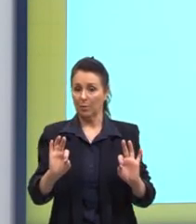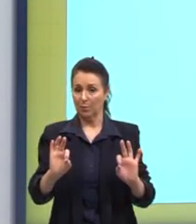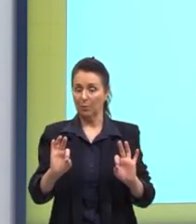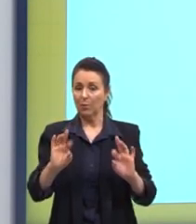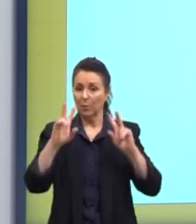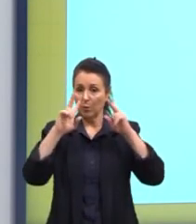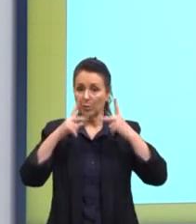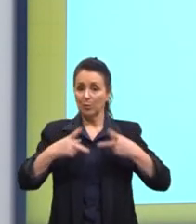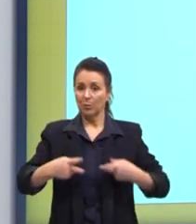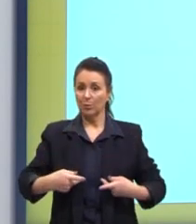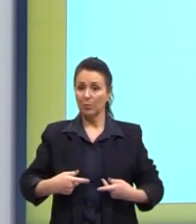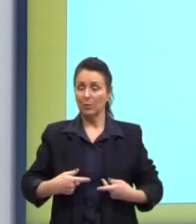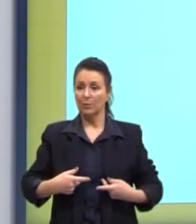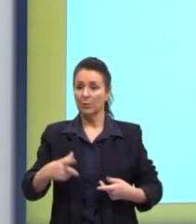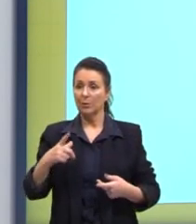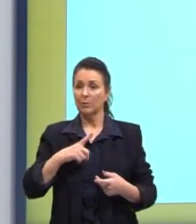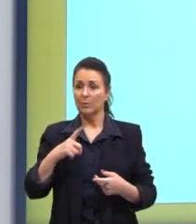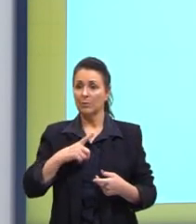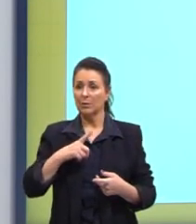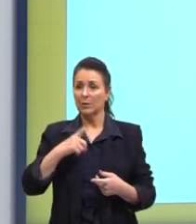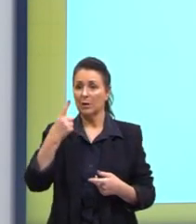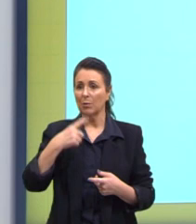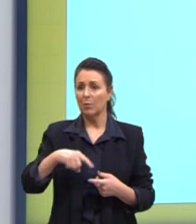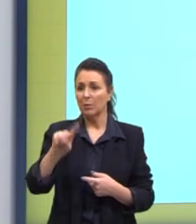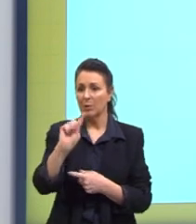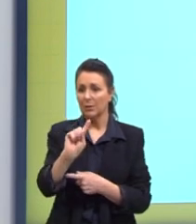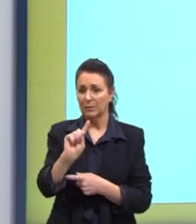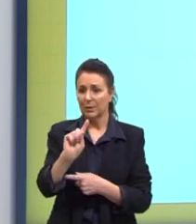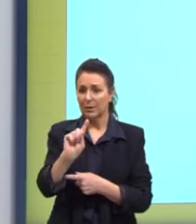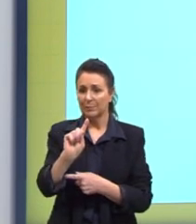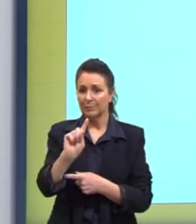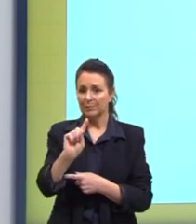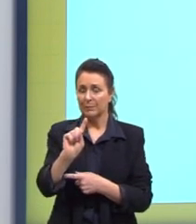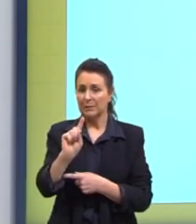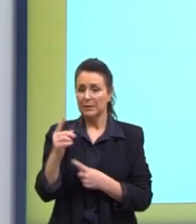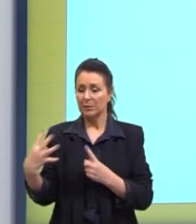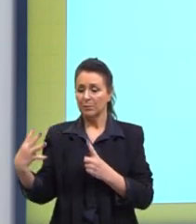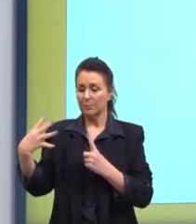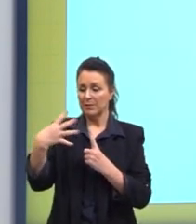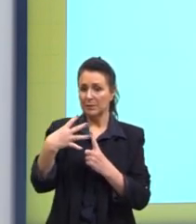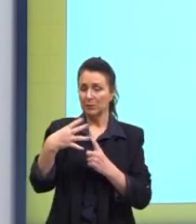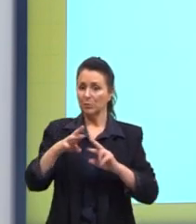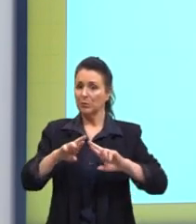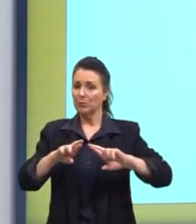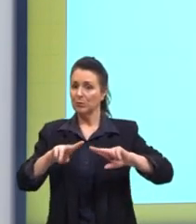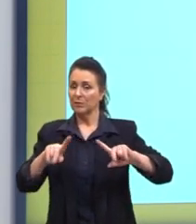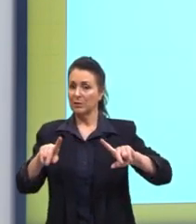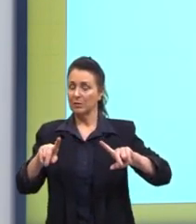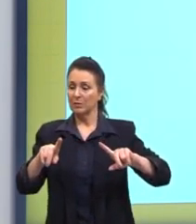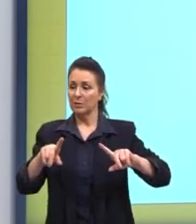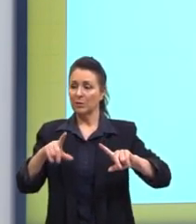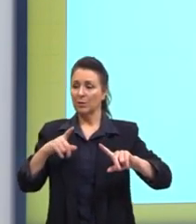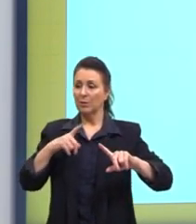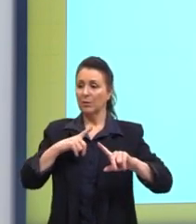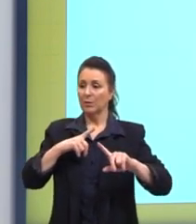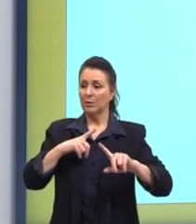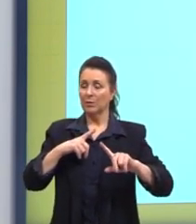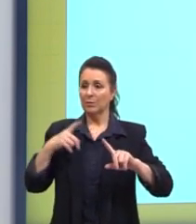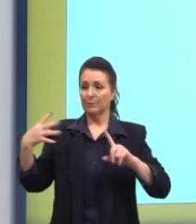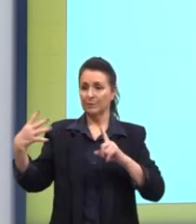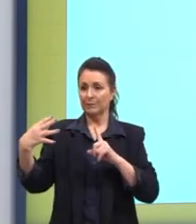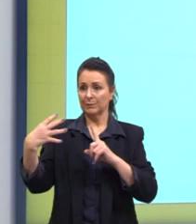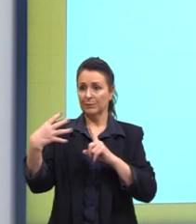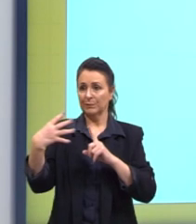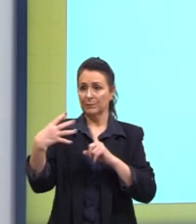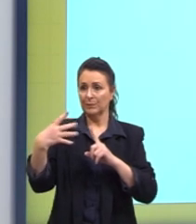temos a síndrome crido-chá. Percebam que no cromossomo, no par 5, é